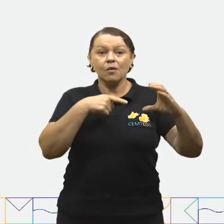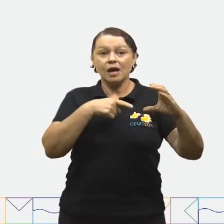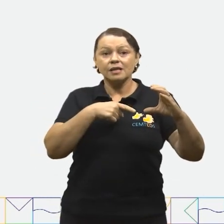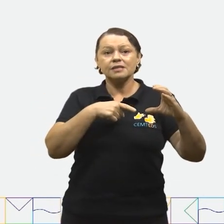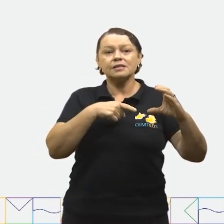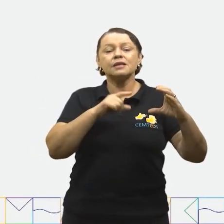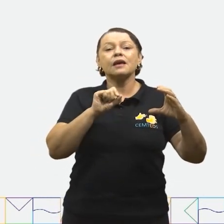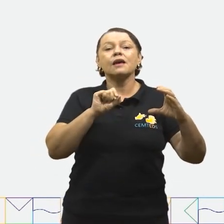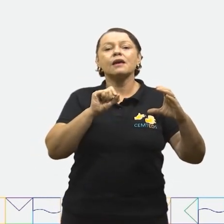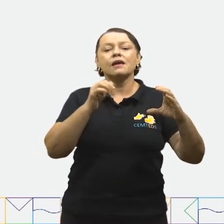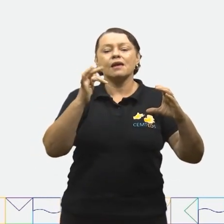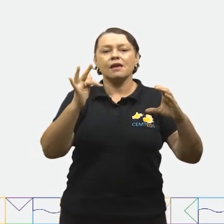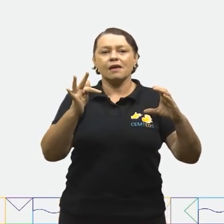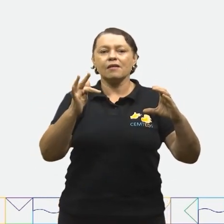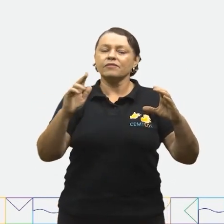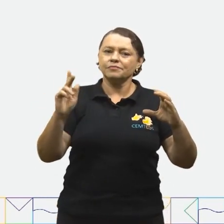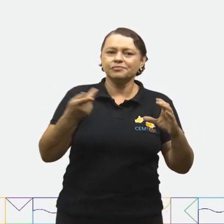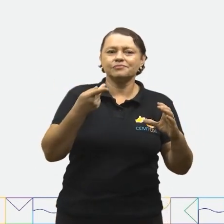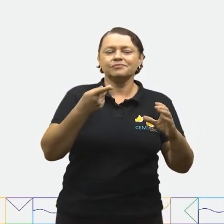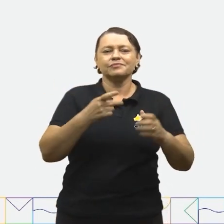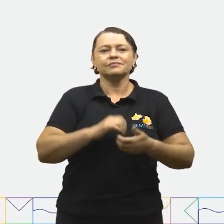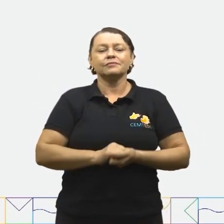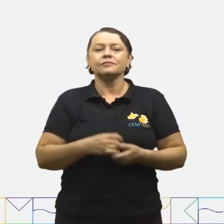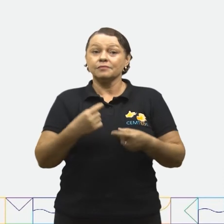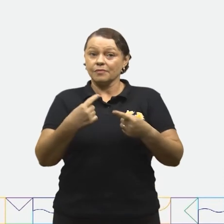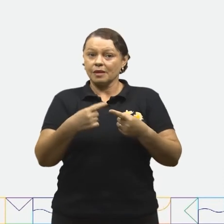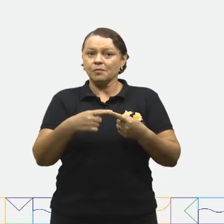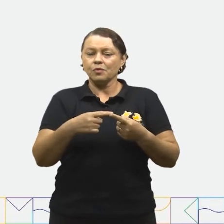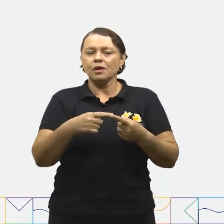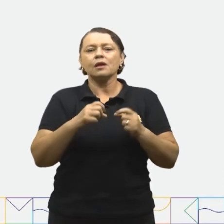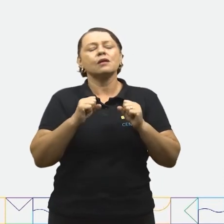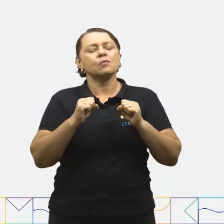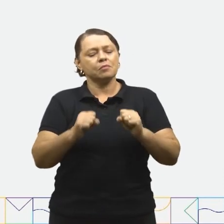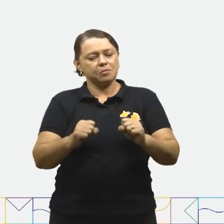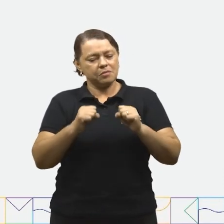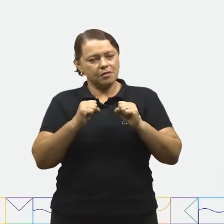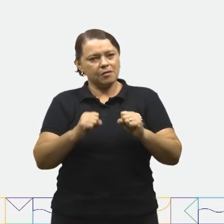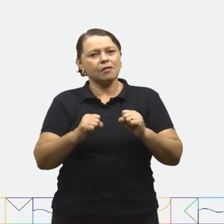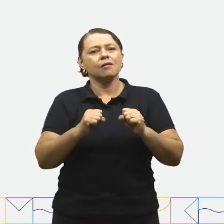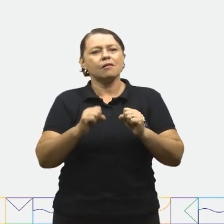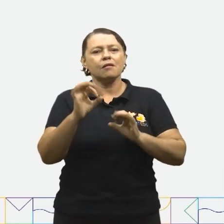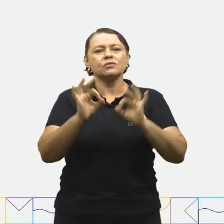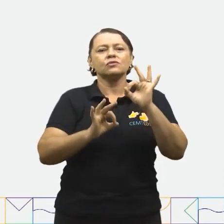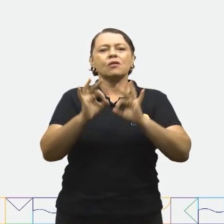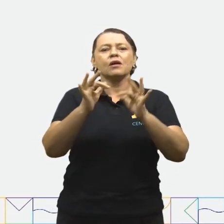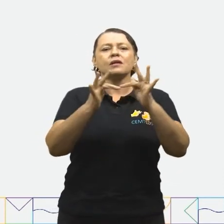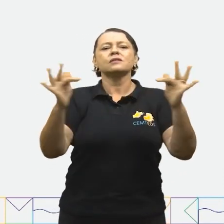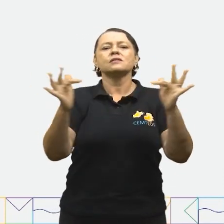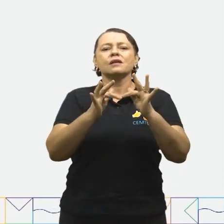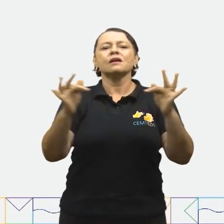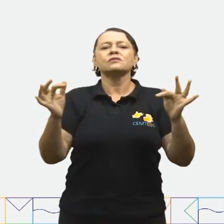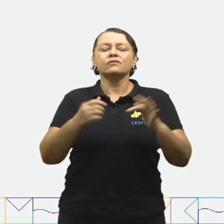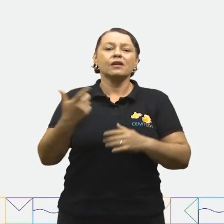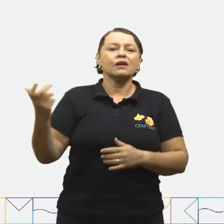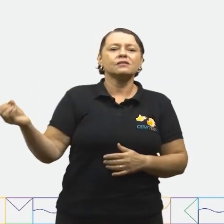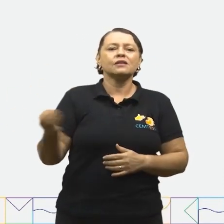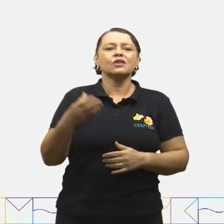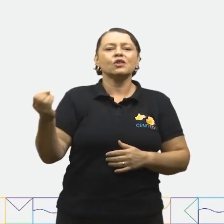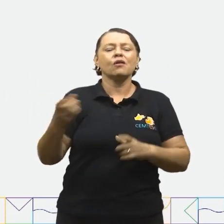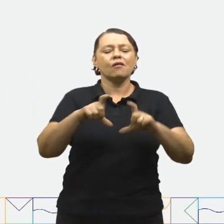é F para falso. Afinal, eu posso sim organizar as frases em novos parágrafos.